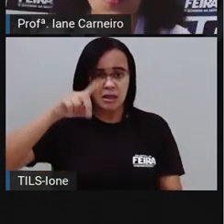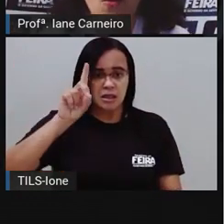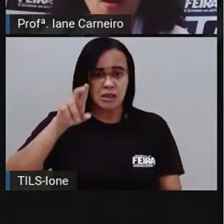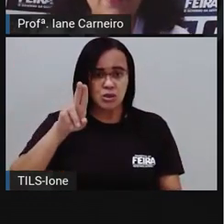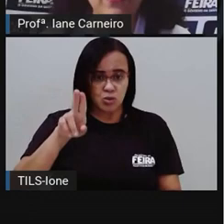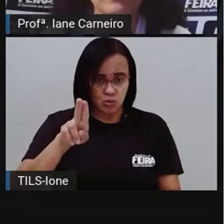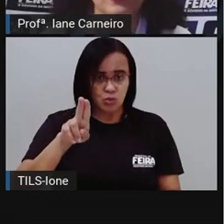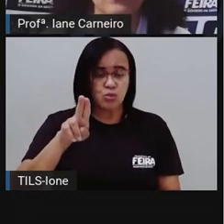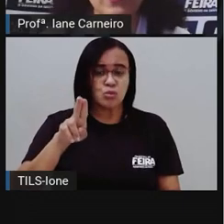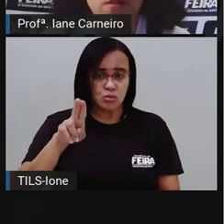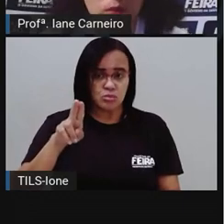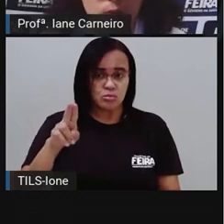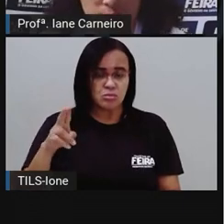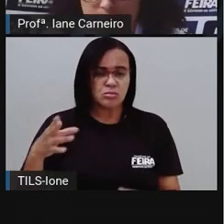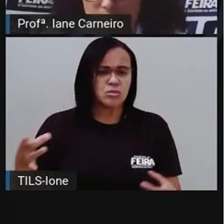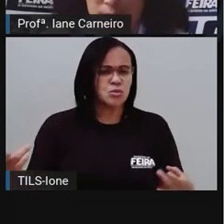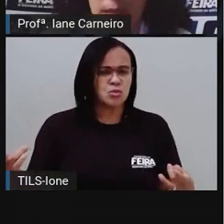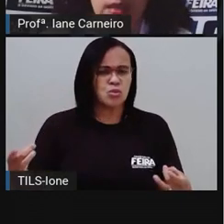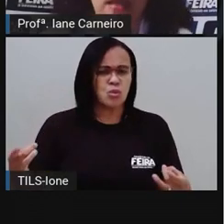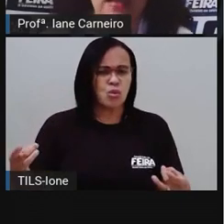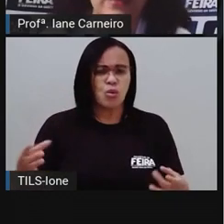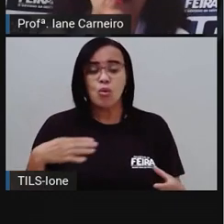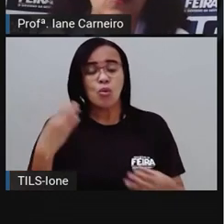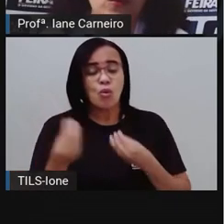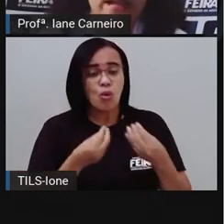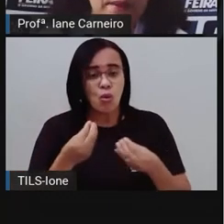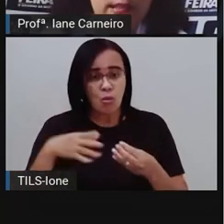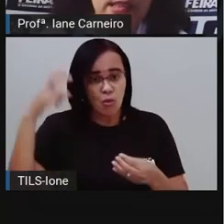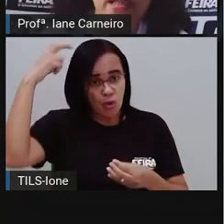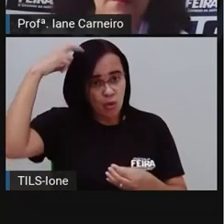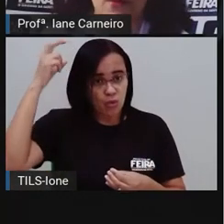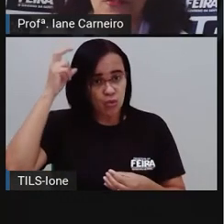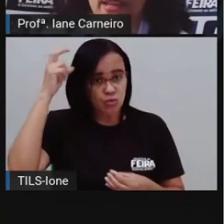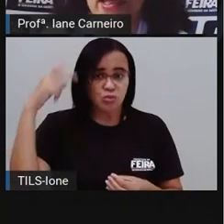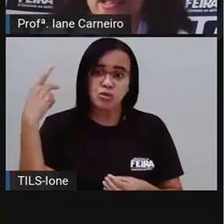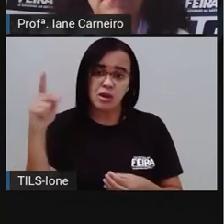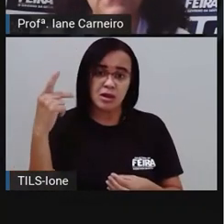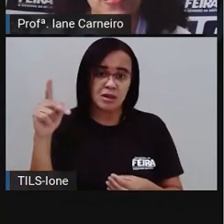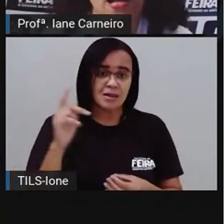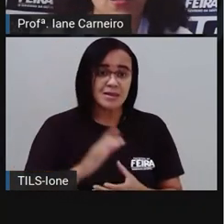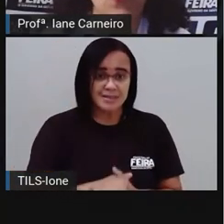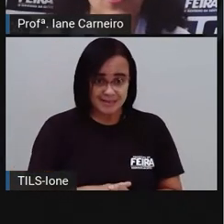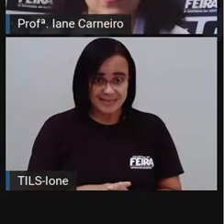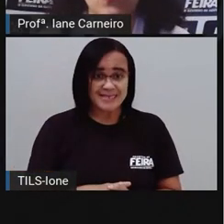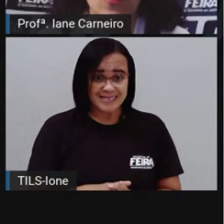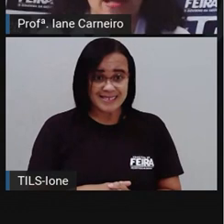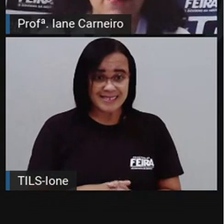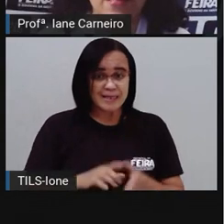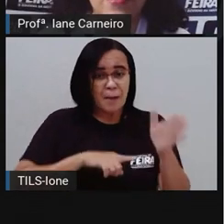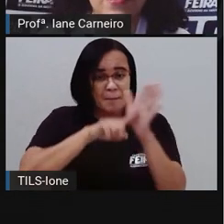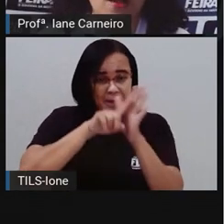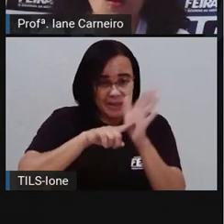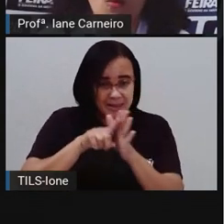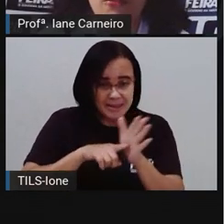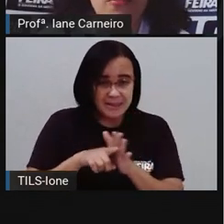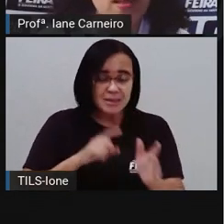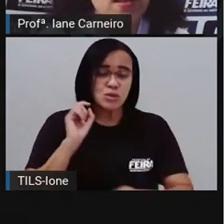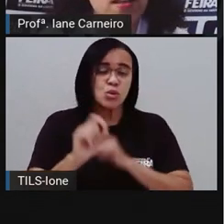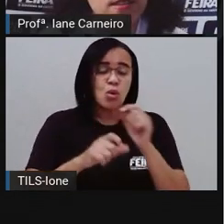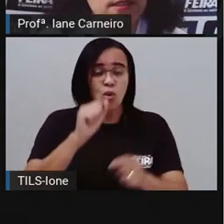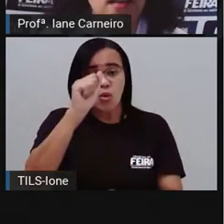é vista em outras culturas. Então, na pesquisa que a Pró fez, né? A cor azul representa